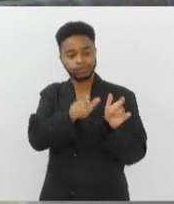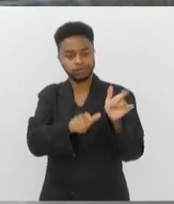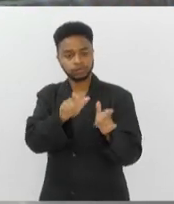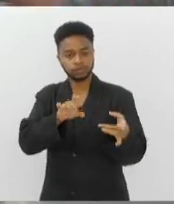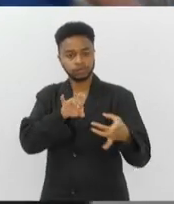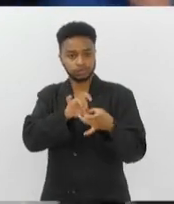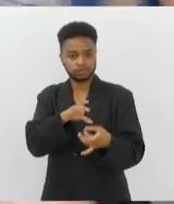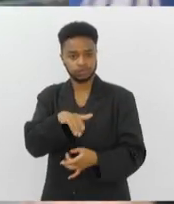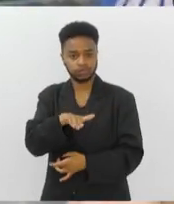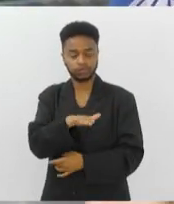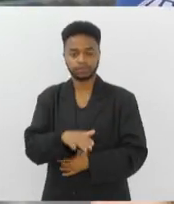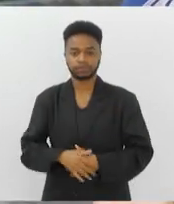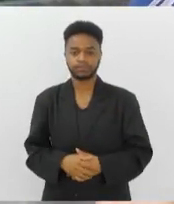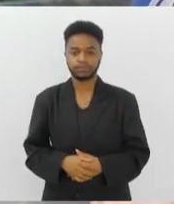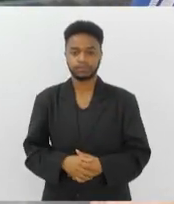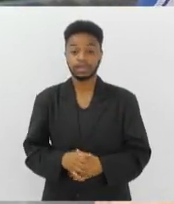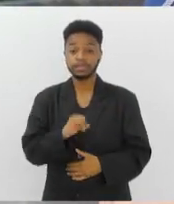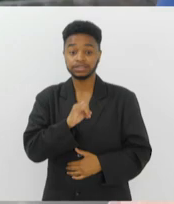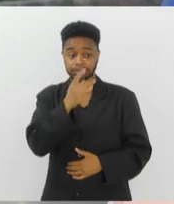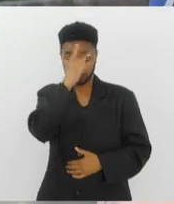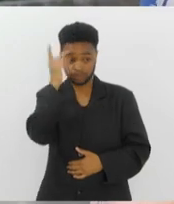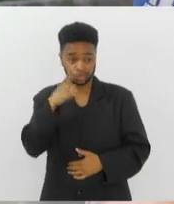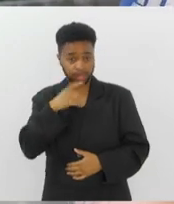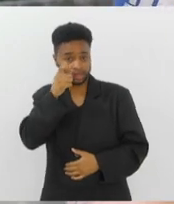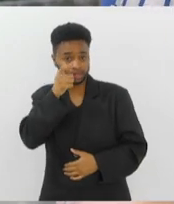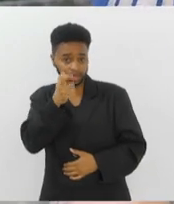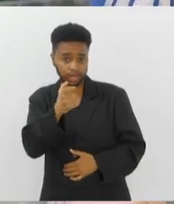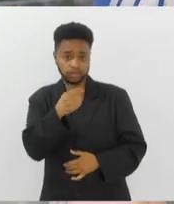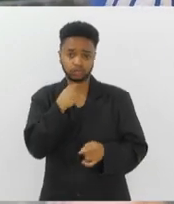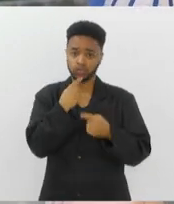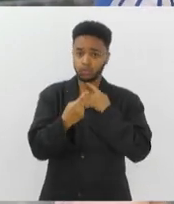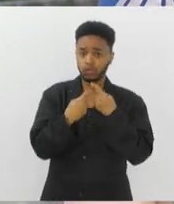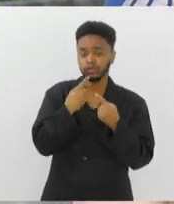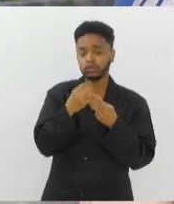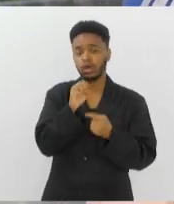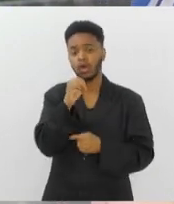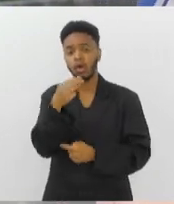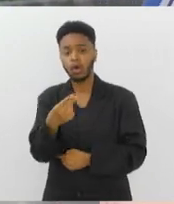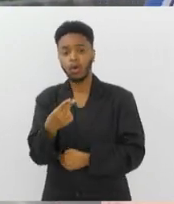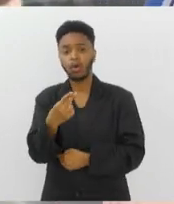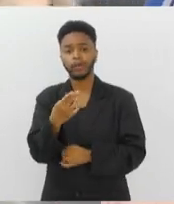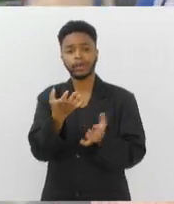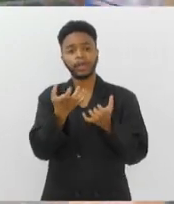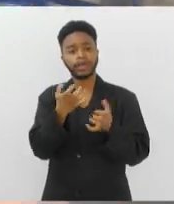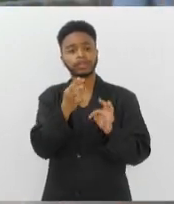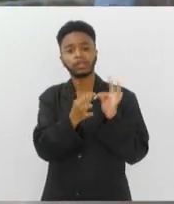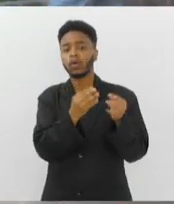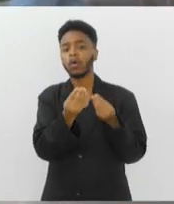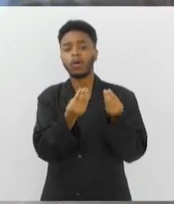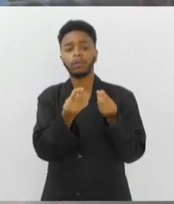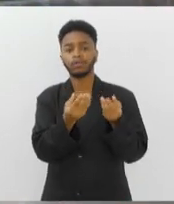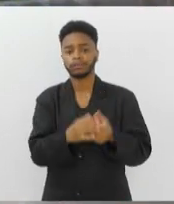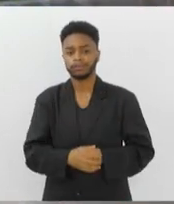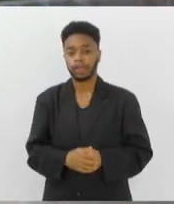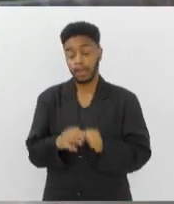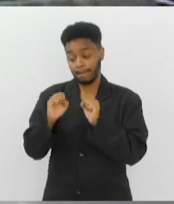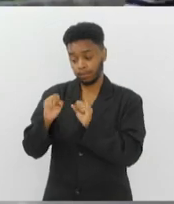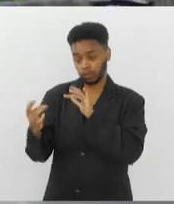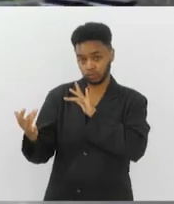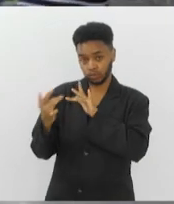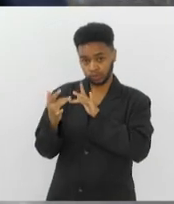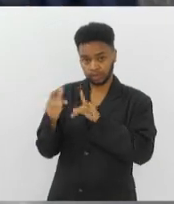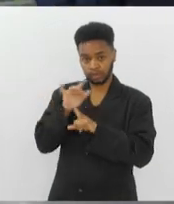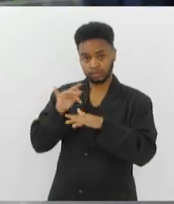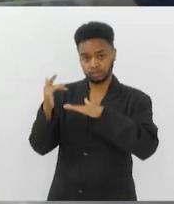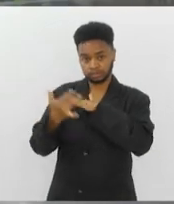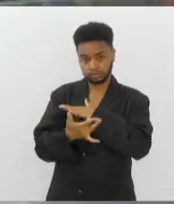serviços. O paciente que estiver interessado, então, em tirar alguma dúvida ou que quiser acessar esse tipo de tratamento, como é que ele faz? Ele pode entrar em contato com as redes